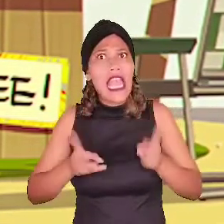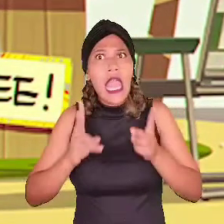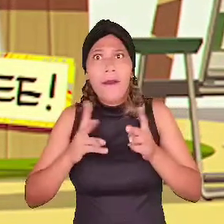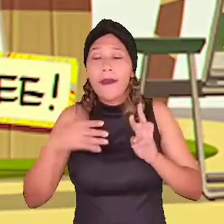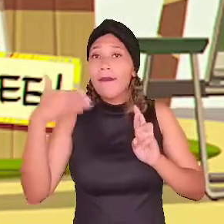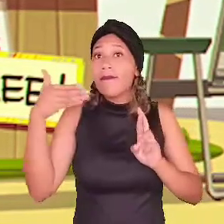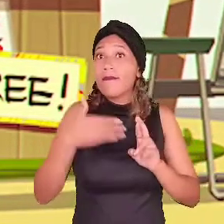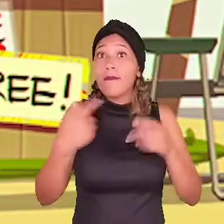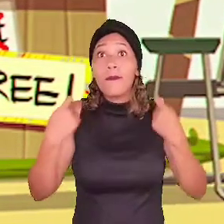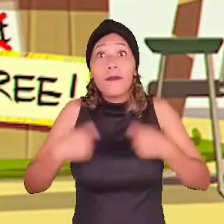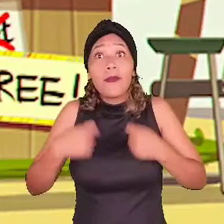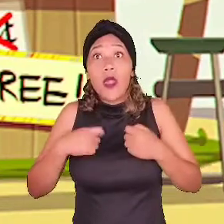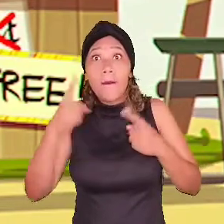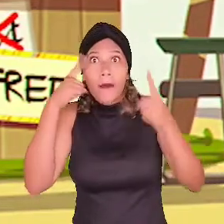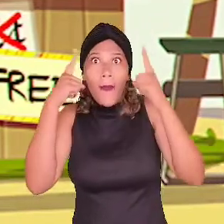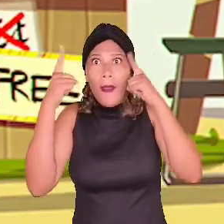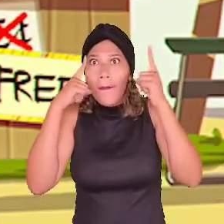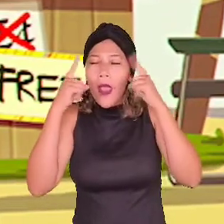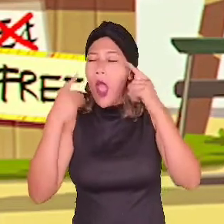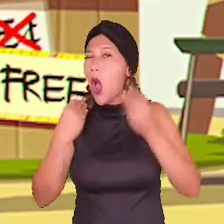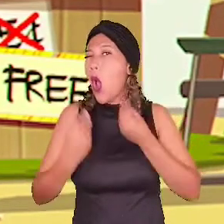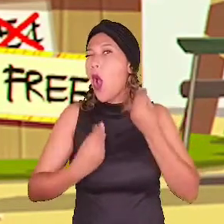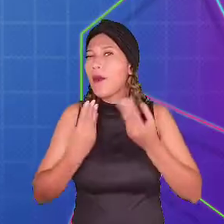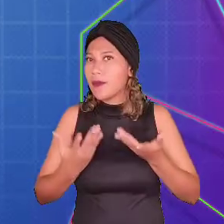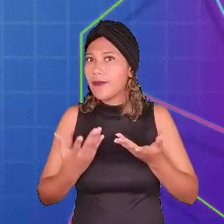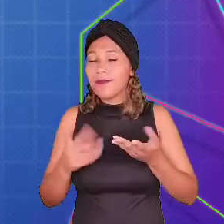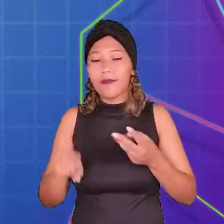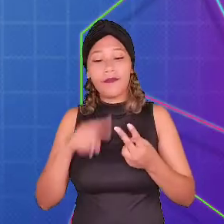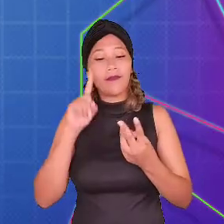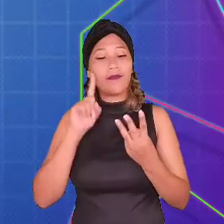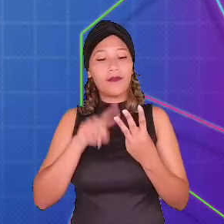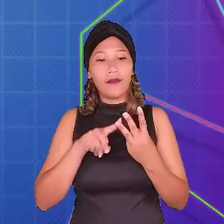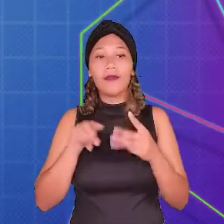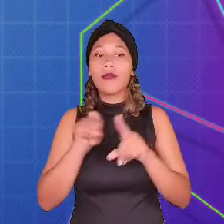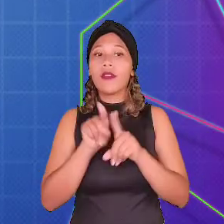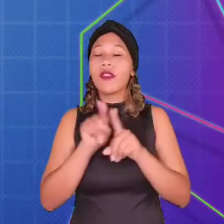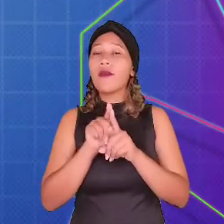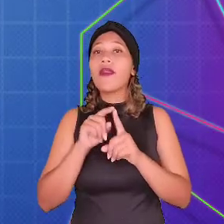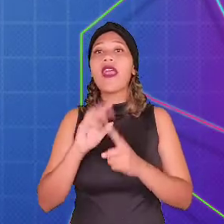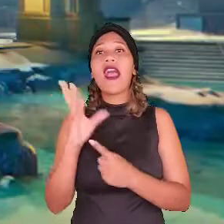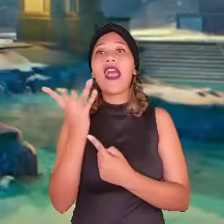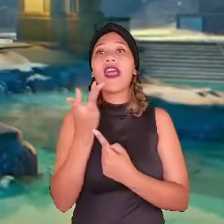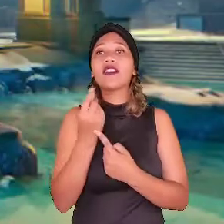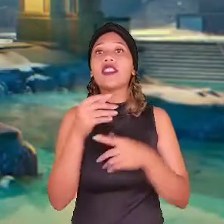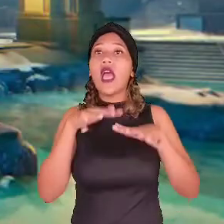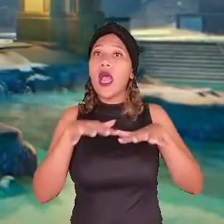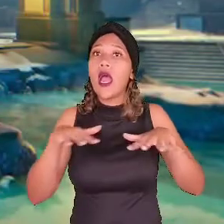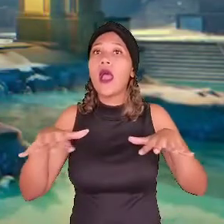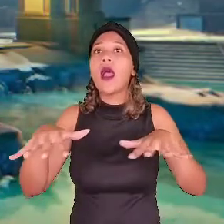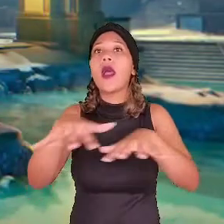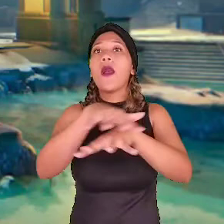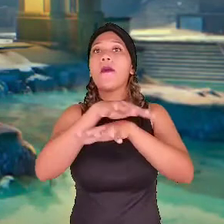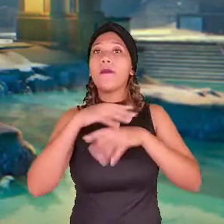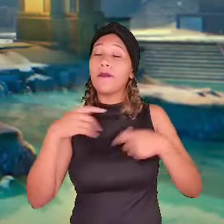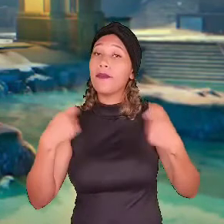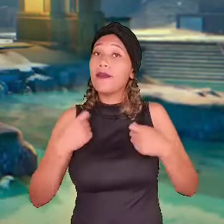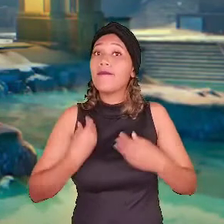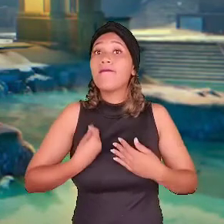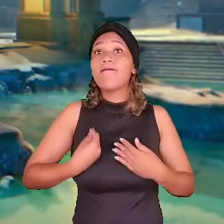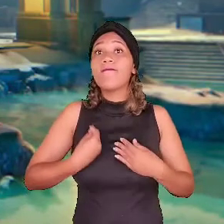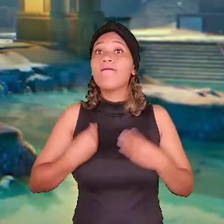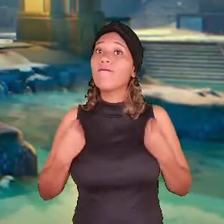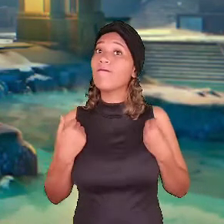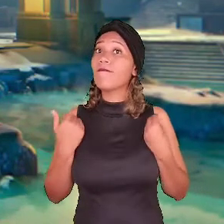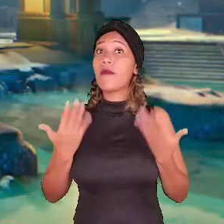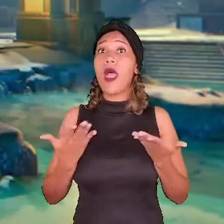referências para poderem terem ideias de como o jogo deve ser. Os artistas ambientais. Esses profissionais dão vida ao ambiente